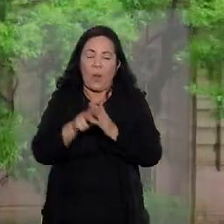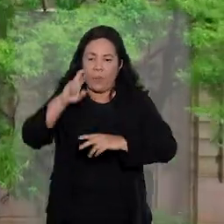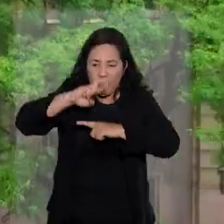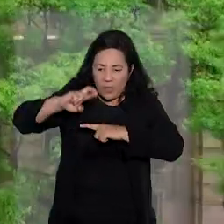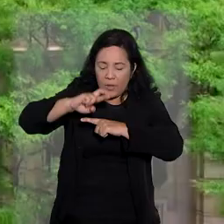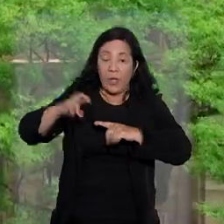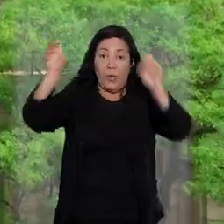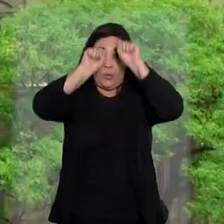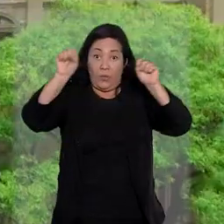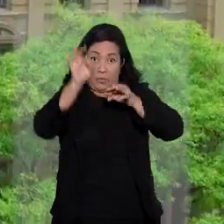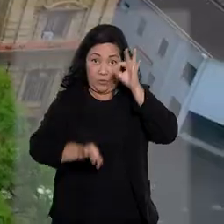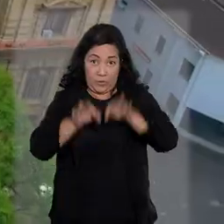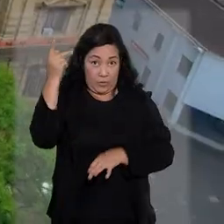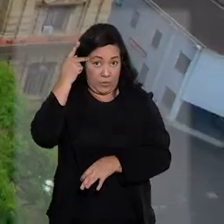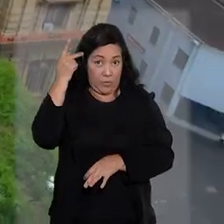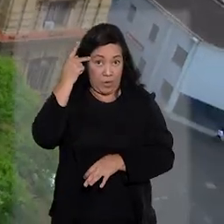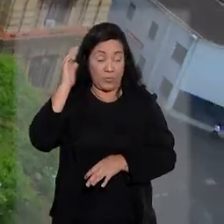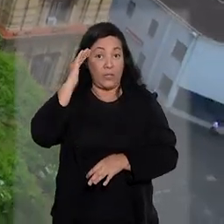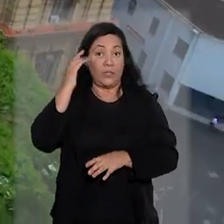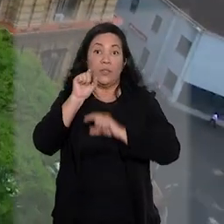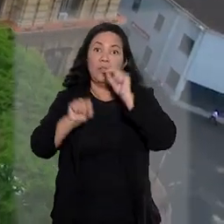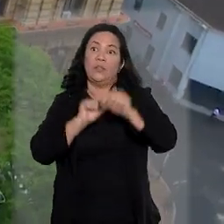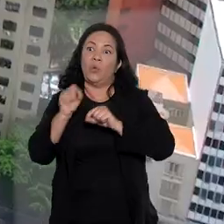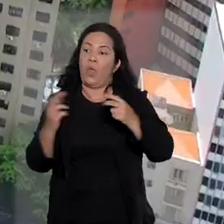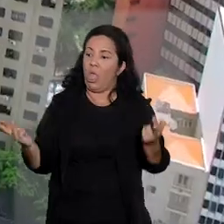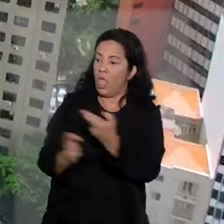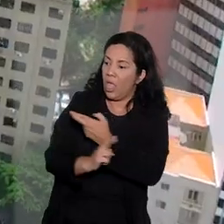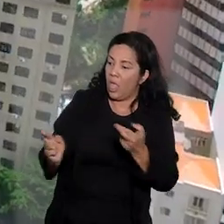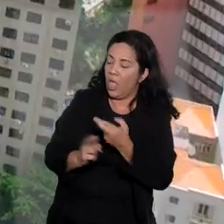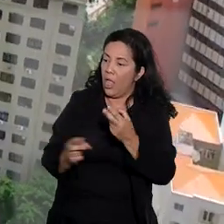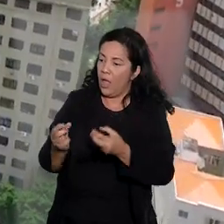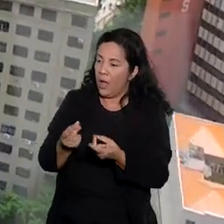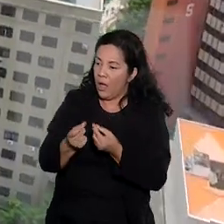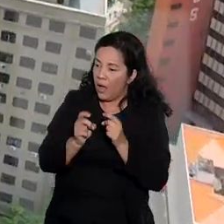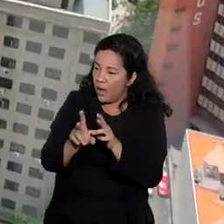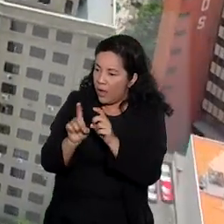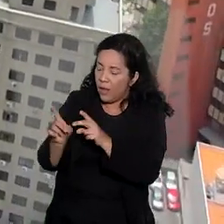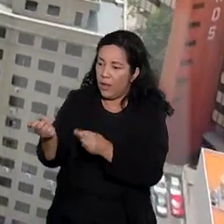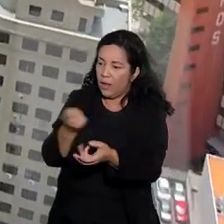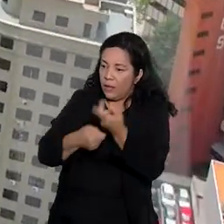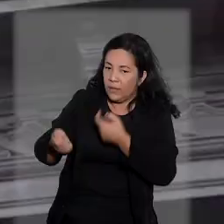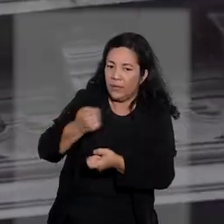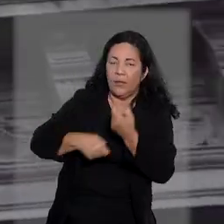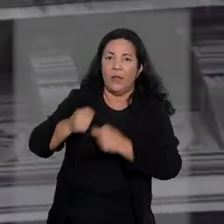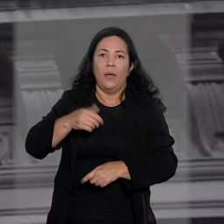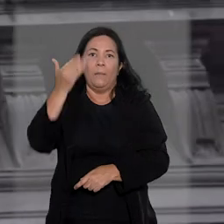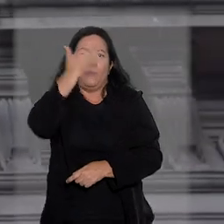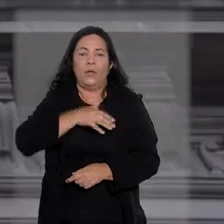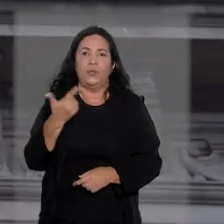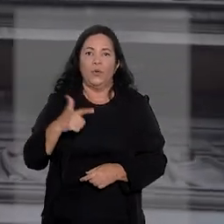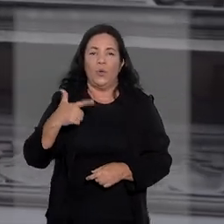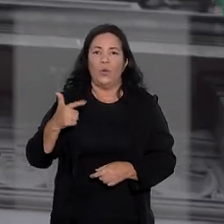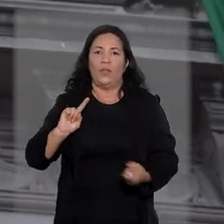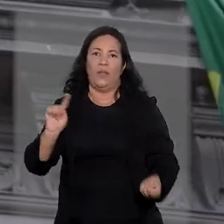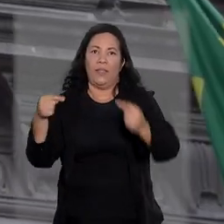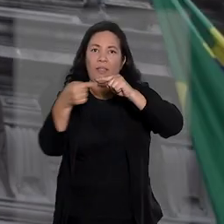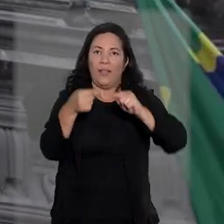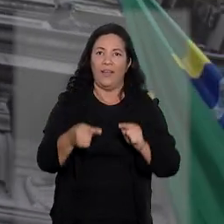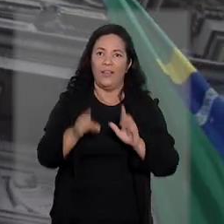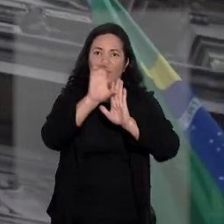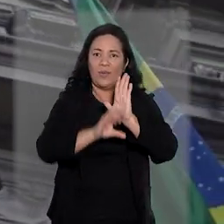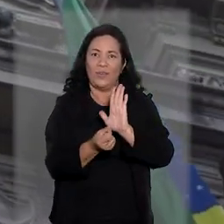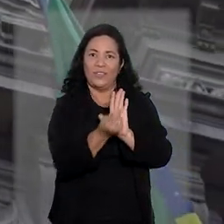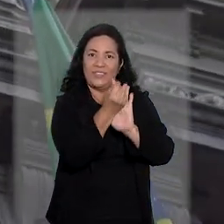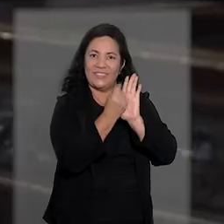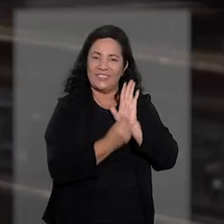Tribunal de Justiça de São Paulo entendeu que não há relação de consumo que autorize a inversão do ônus da prova com base no Código de Defesa